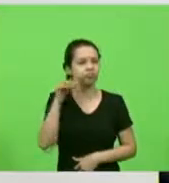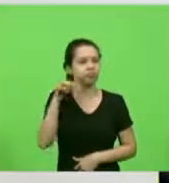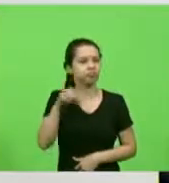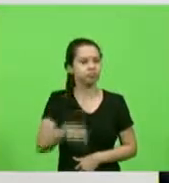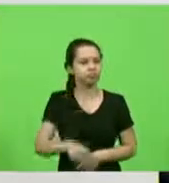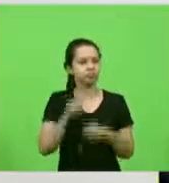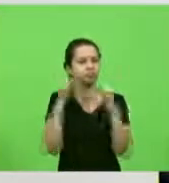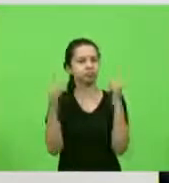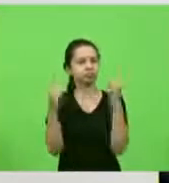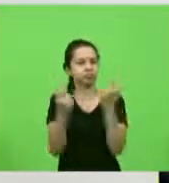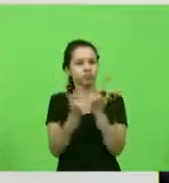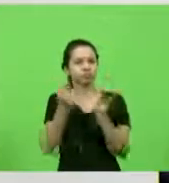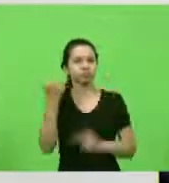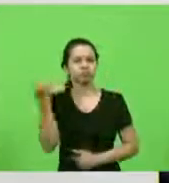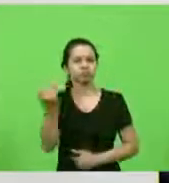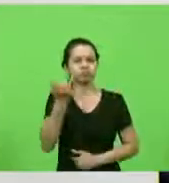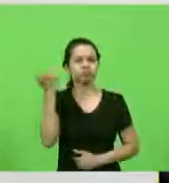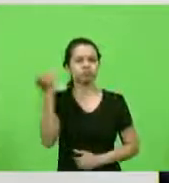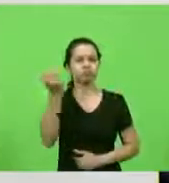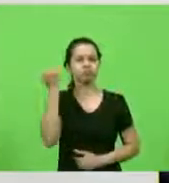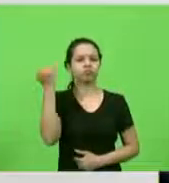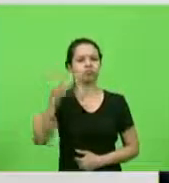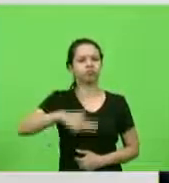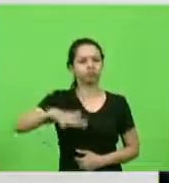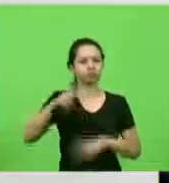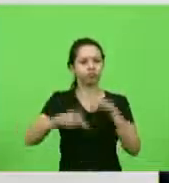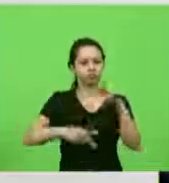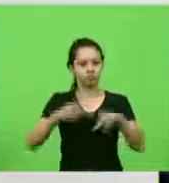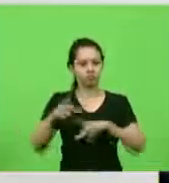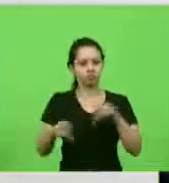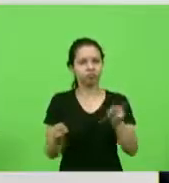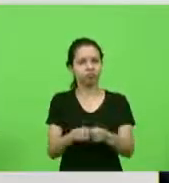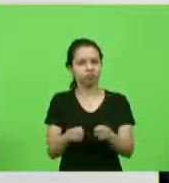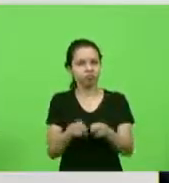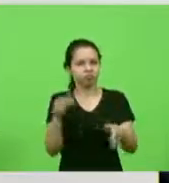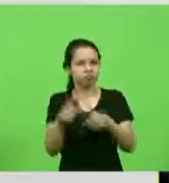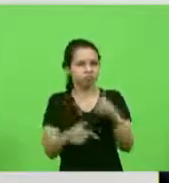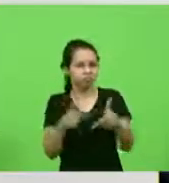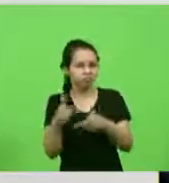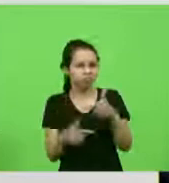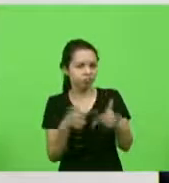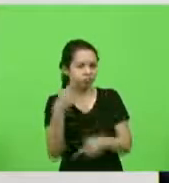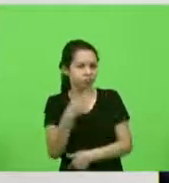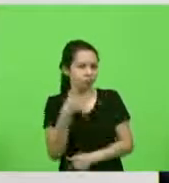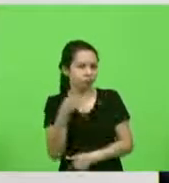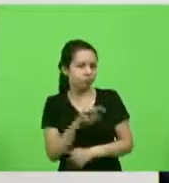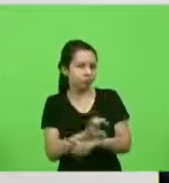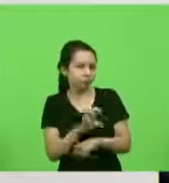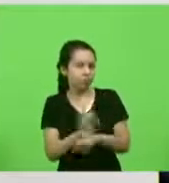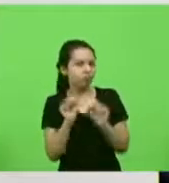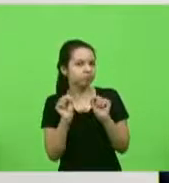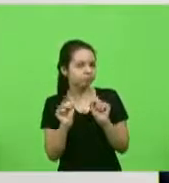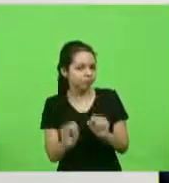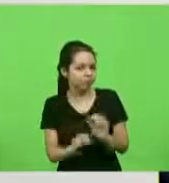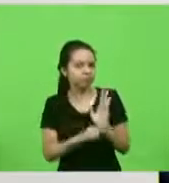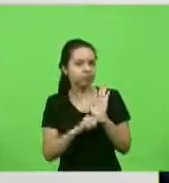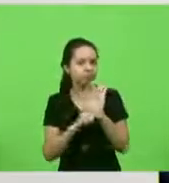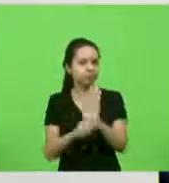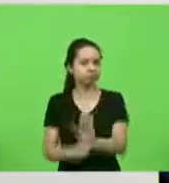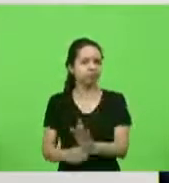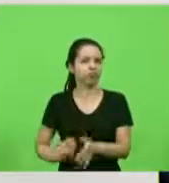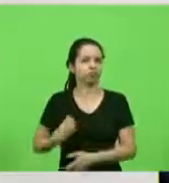Santa Catarina e o quanto o trabalho no deputado estadual pode fazer a diferença na vida dos catarinenses, principalmente